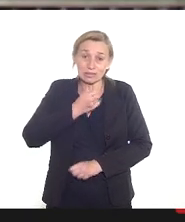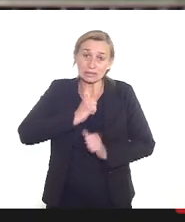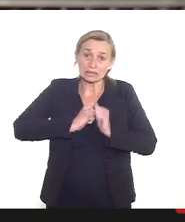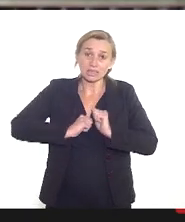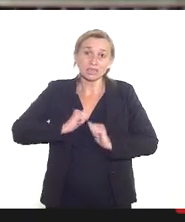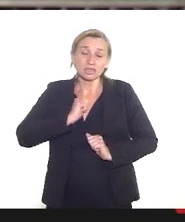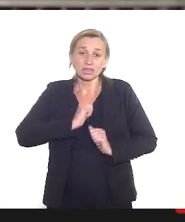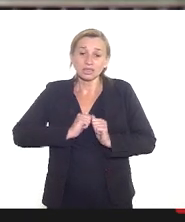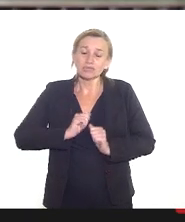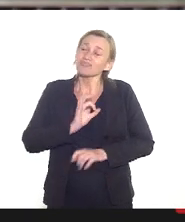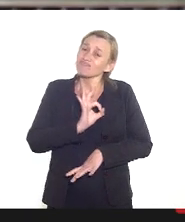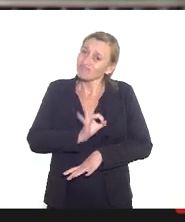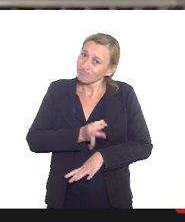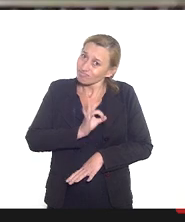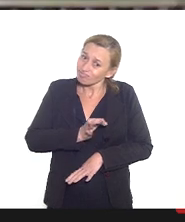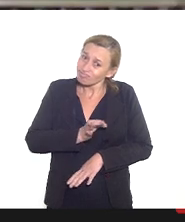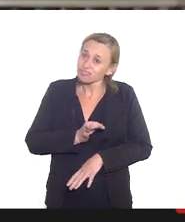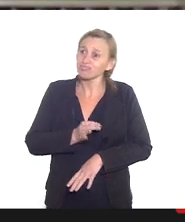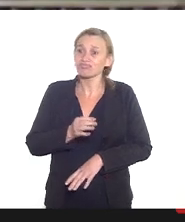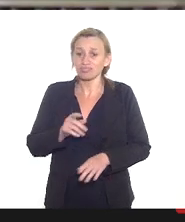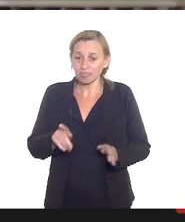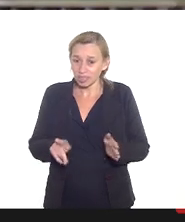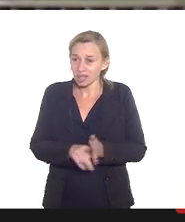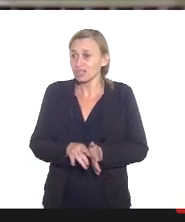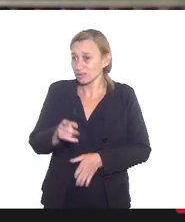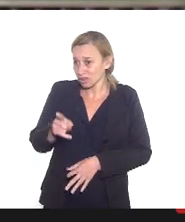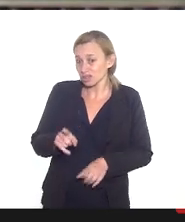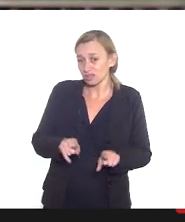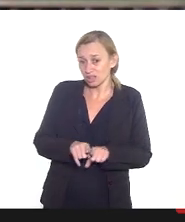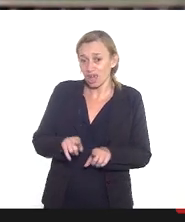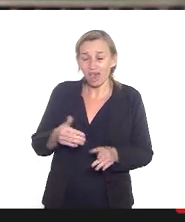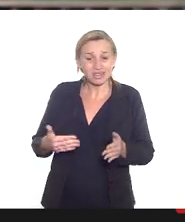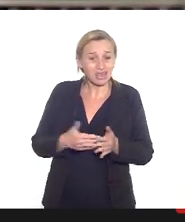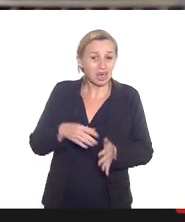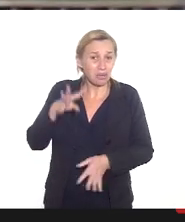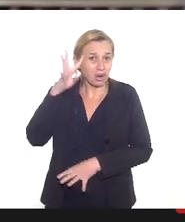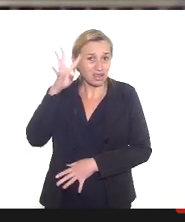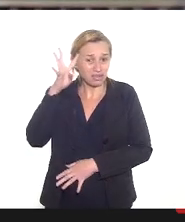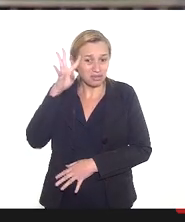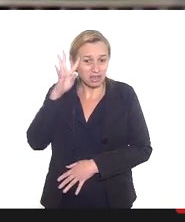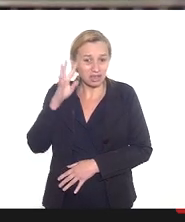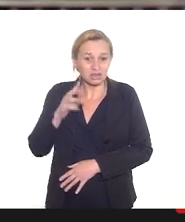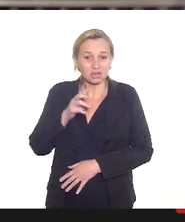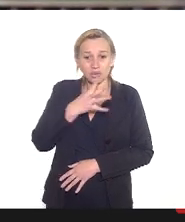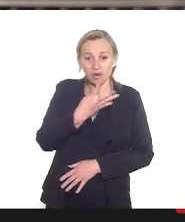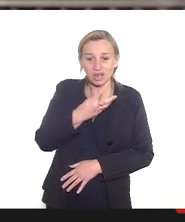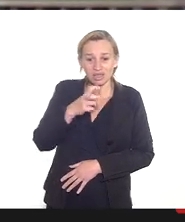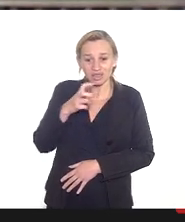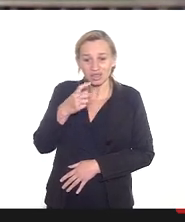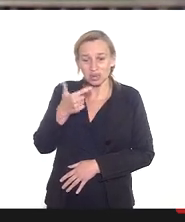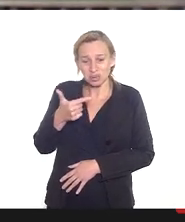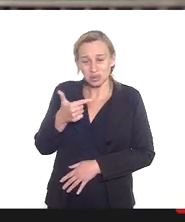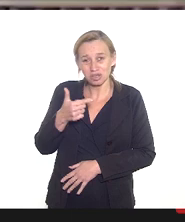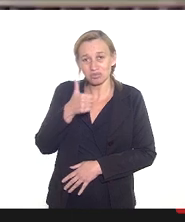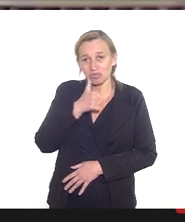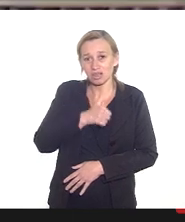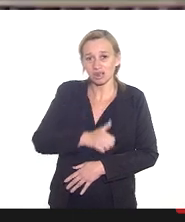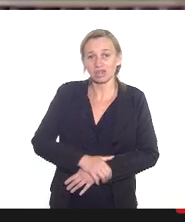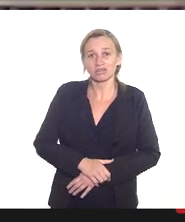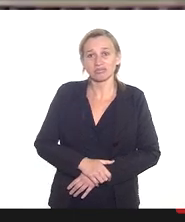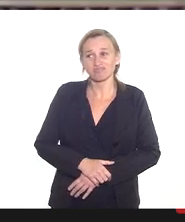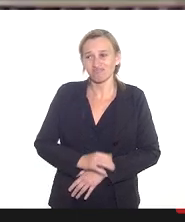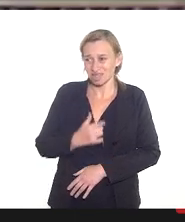eu sei que com certeza também é de vocês porque daqui até quarta-feira são 42 mulheres né se eu tiver